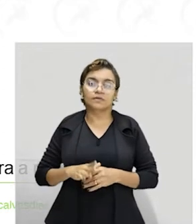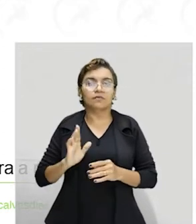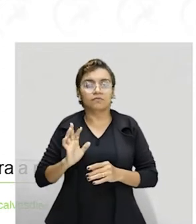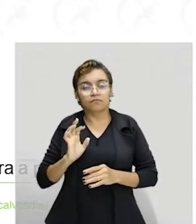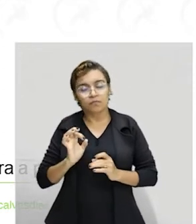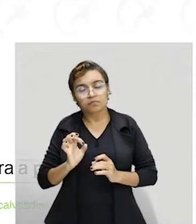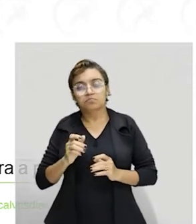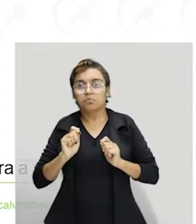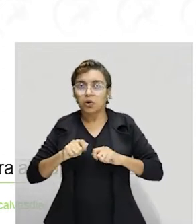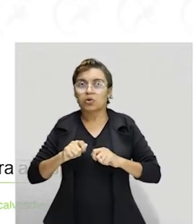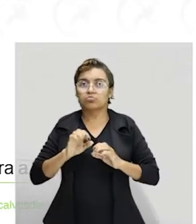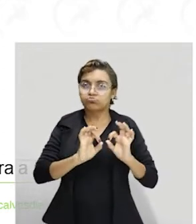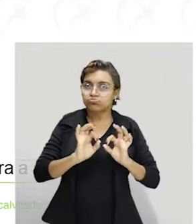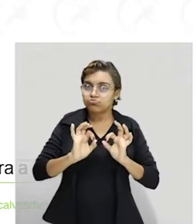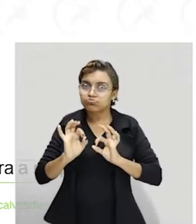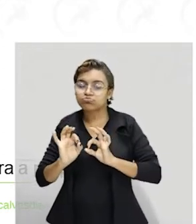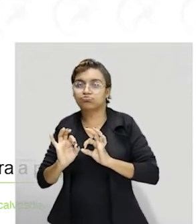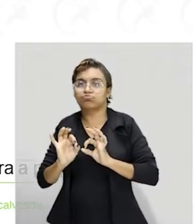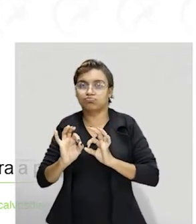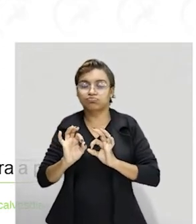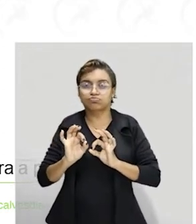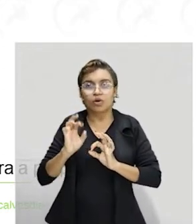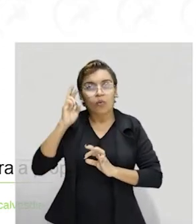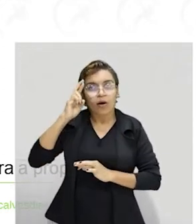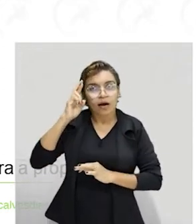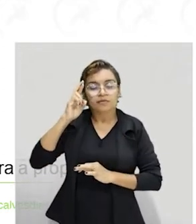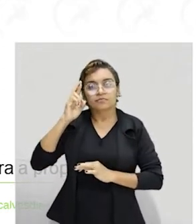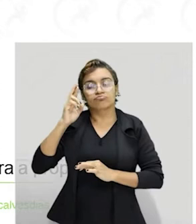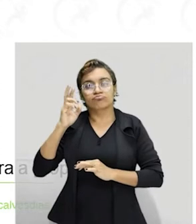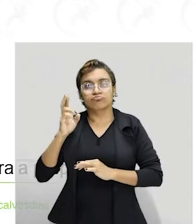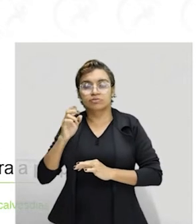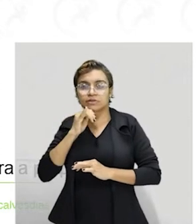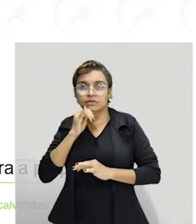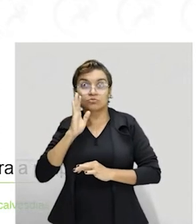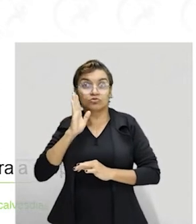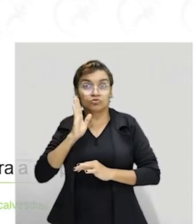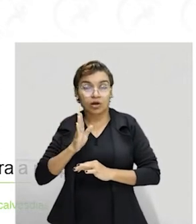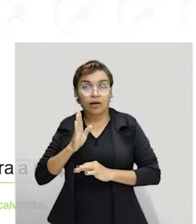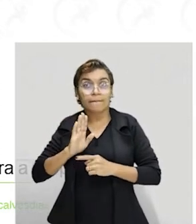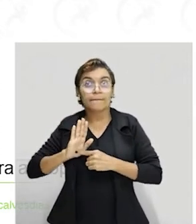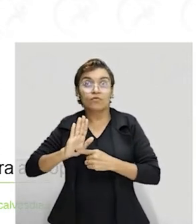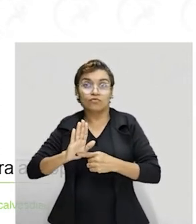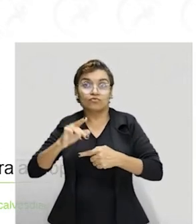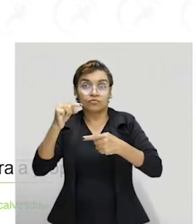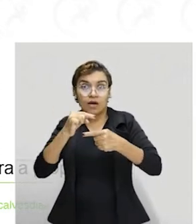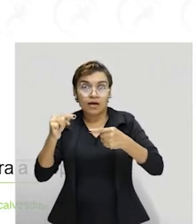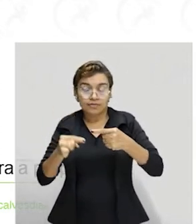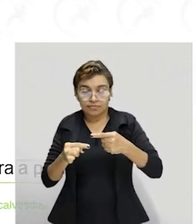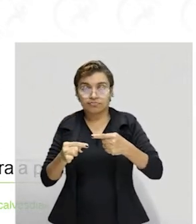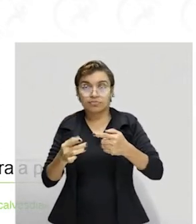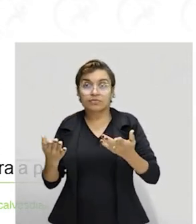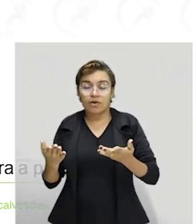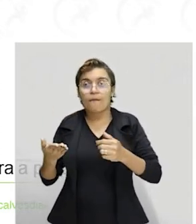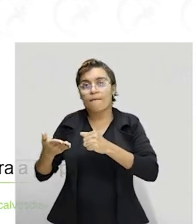montar, que é só você organizar o raciocínio levando em conta que ele já deu uma razão, né, então, você vai montar com